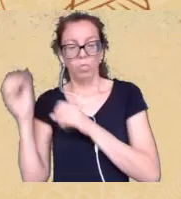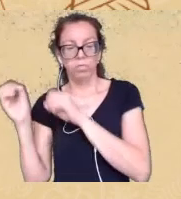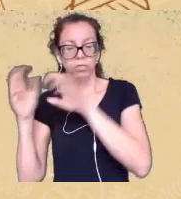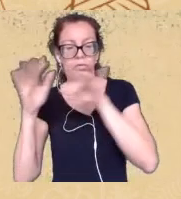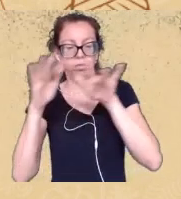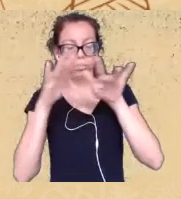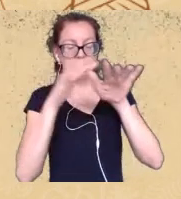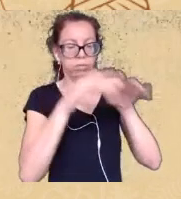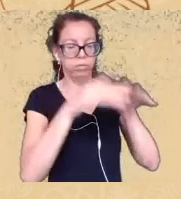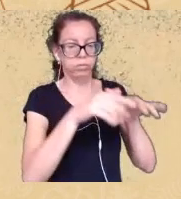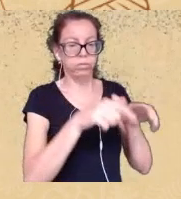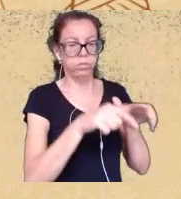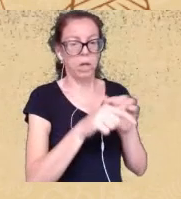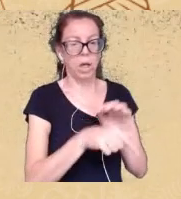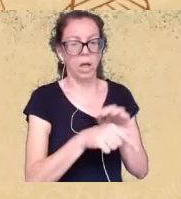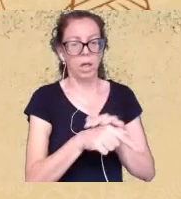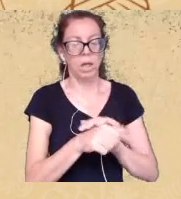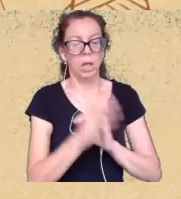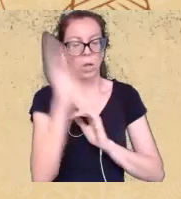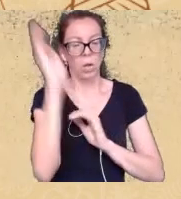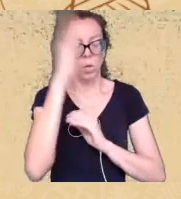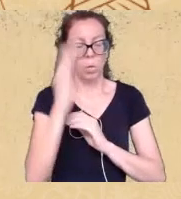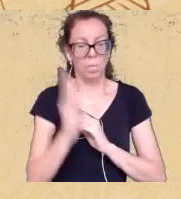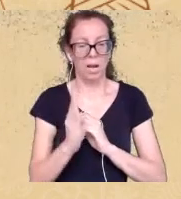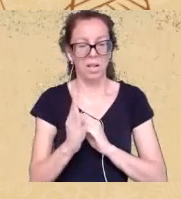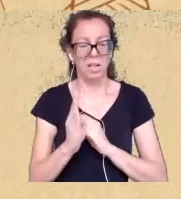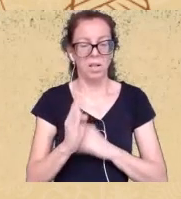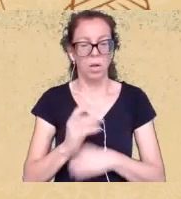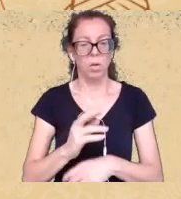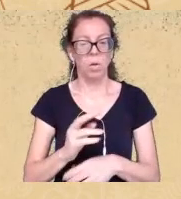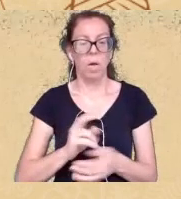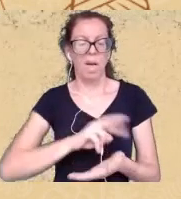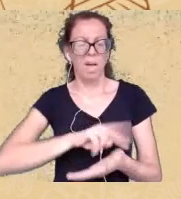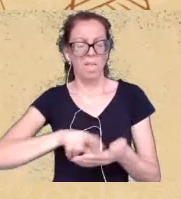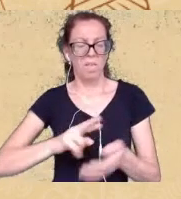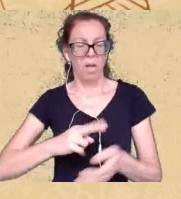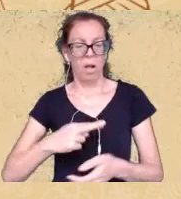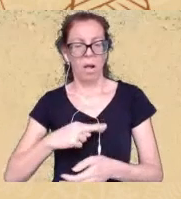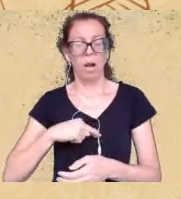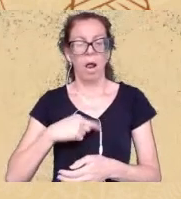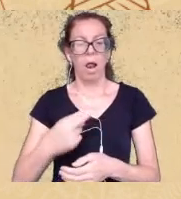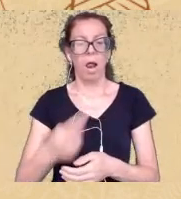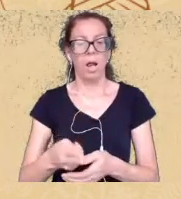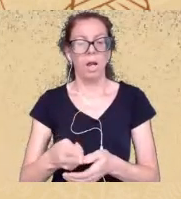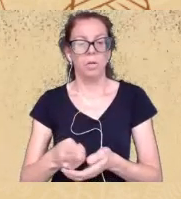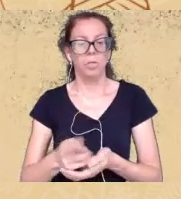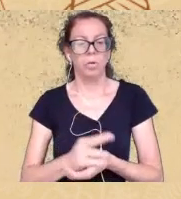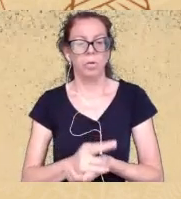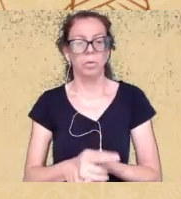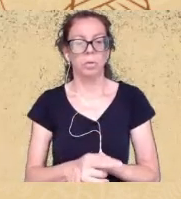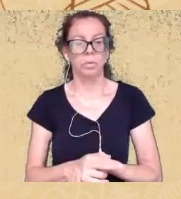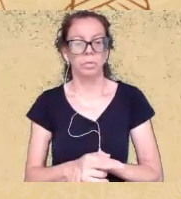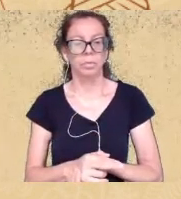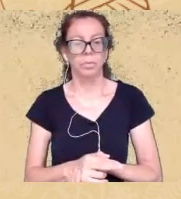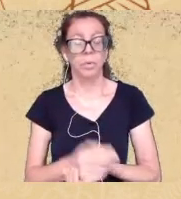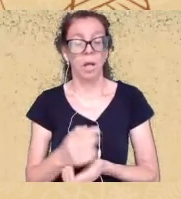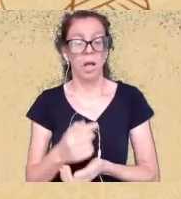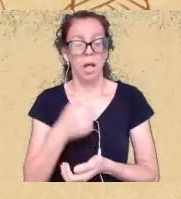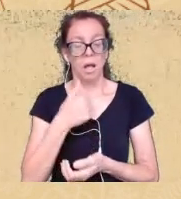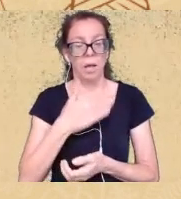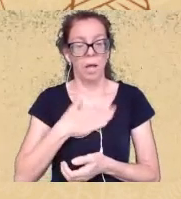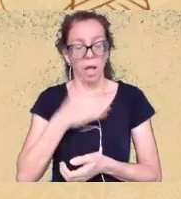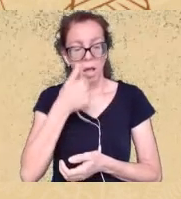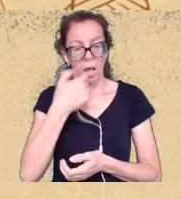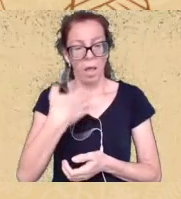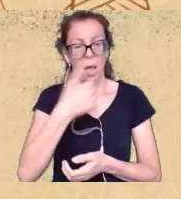muitas religiões vou até dar um exemplo da minha mãe mesmo que nós fomos